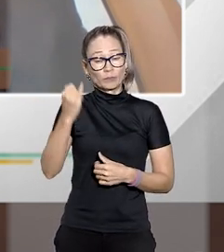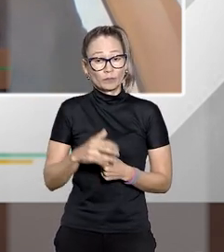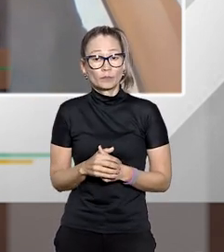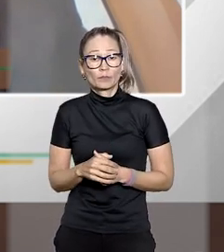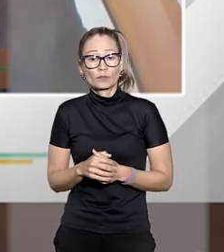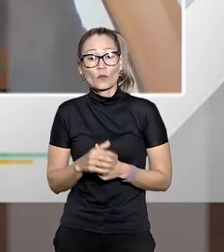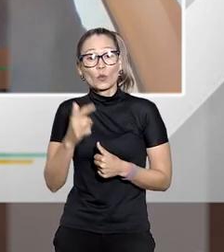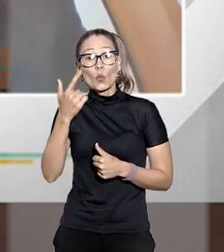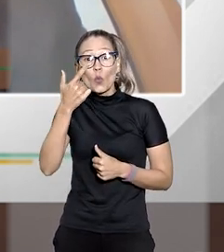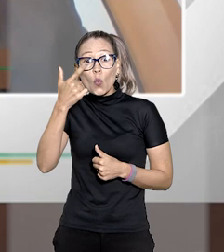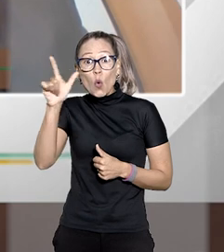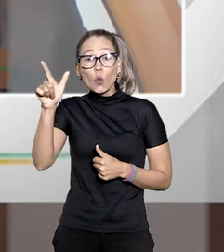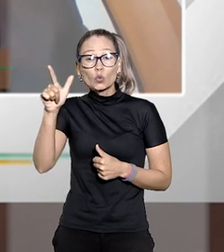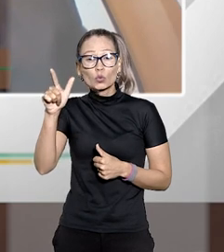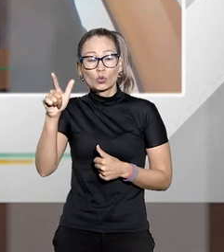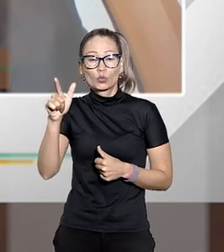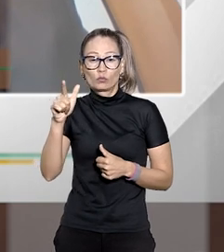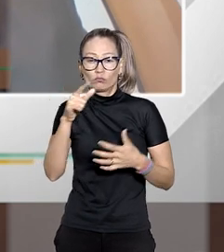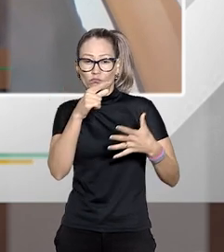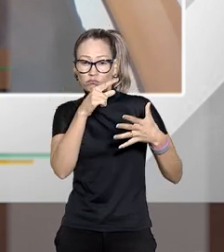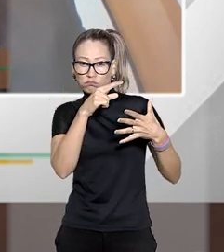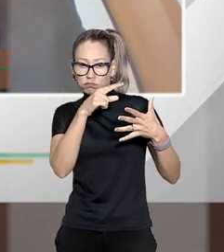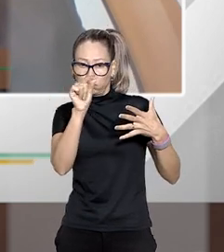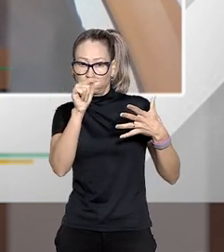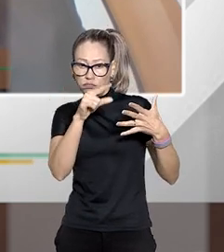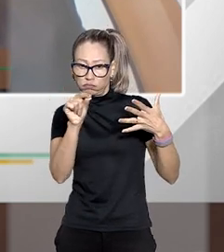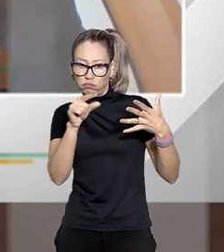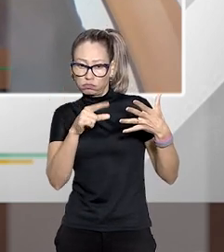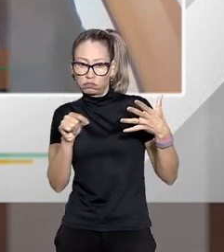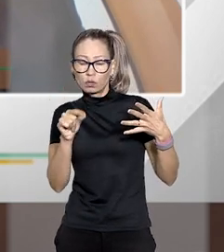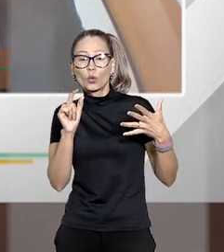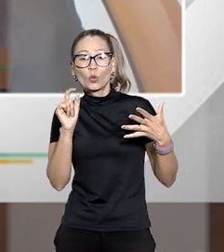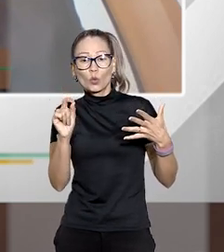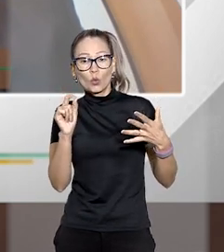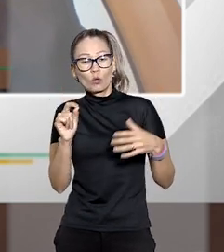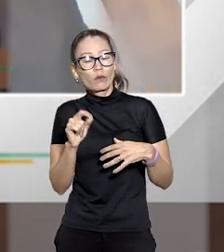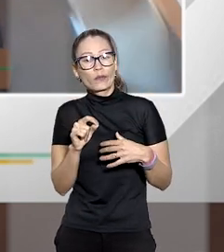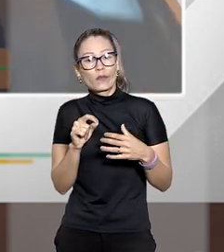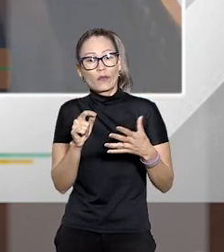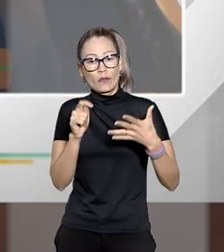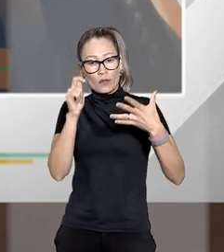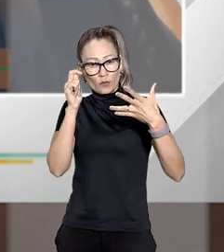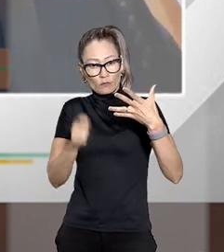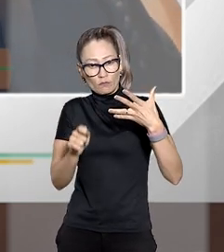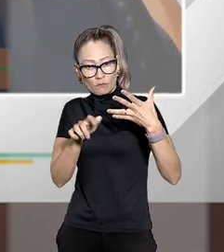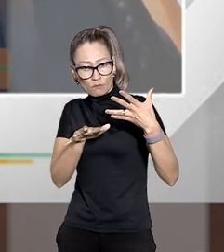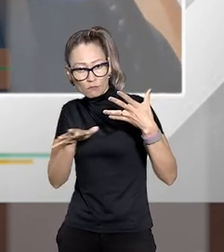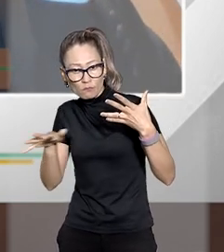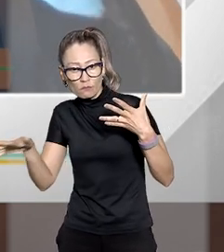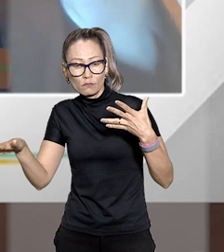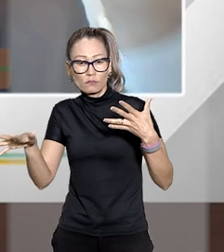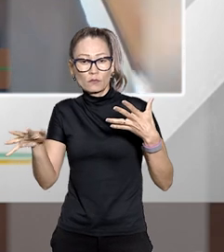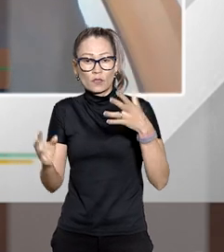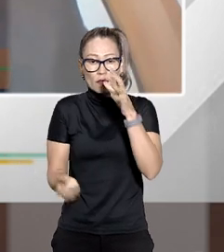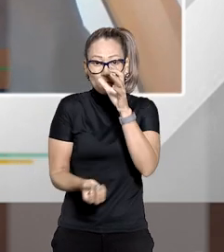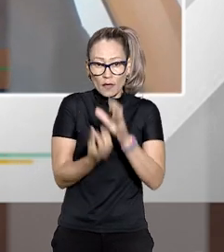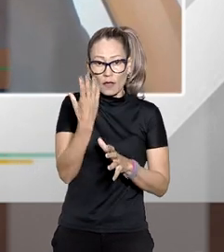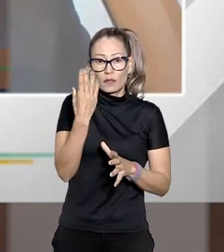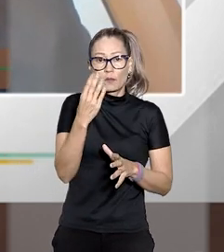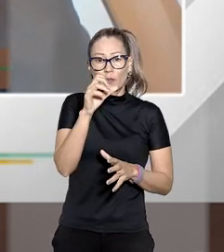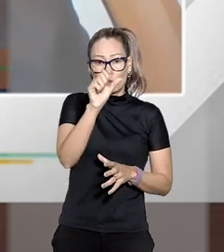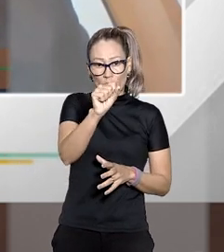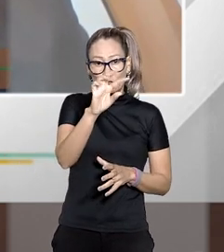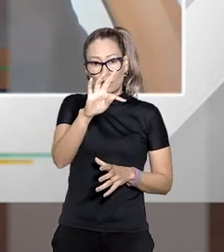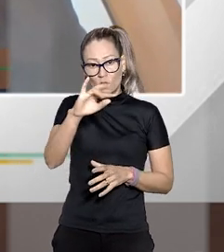e acho que um outro ponto eu mencionei aqui hoje é a partir da jurisprudência formada pelo STJ